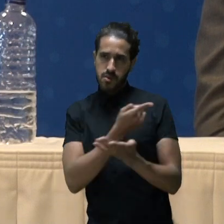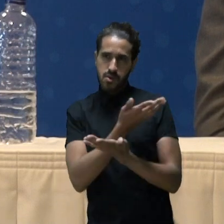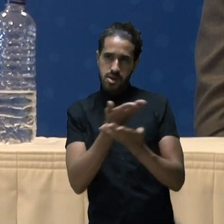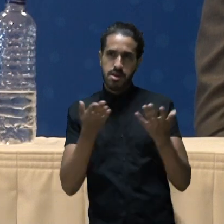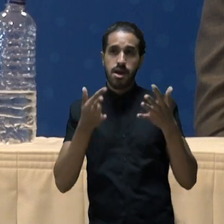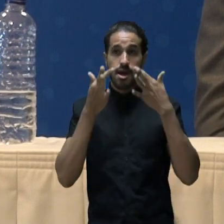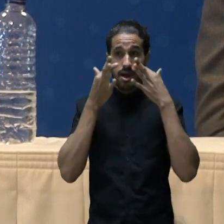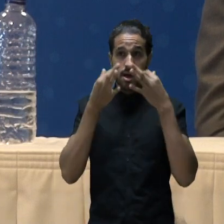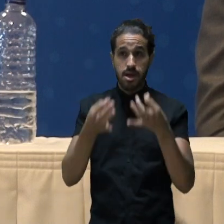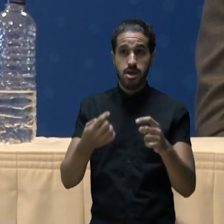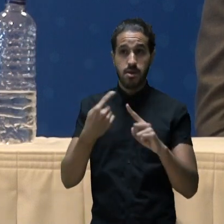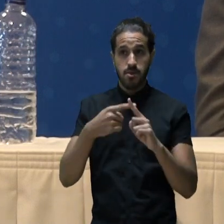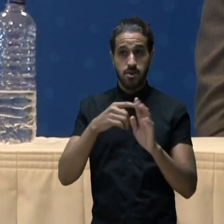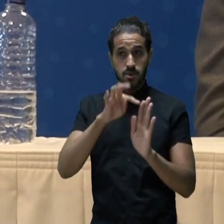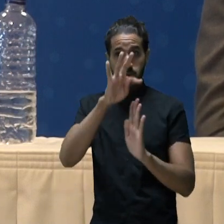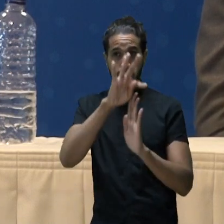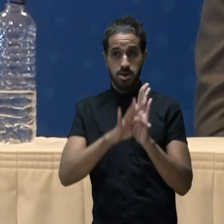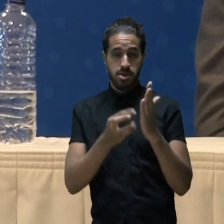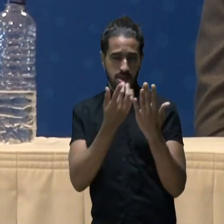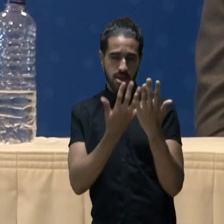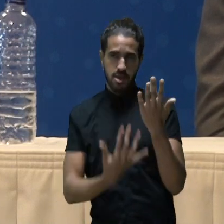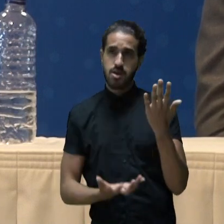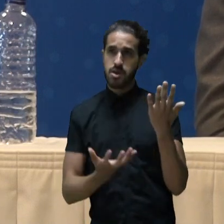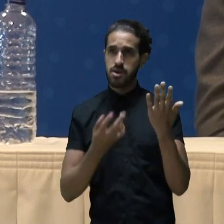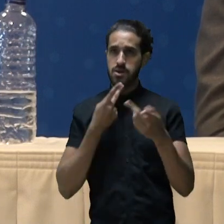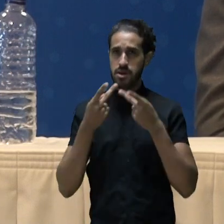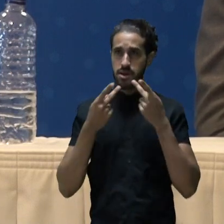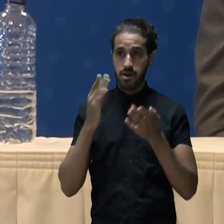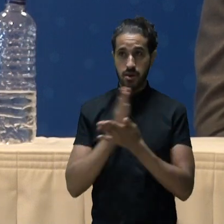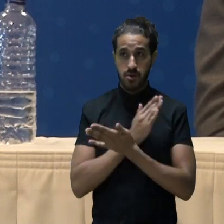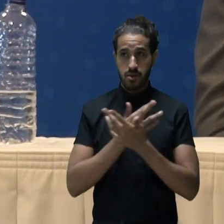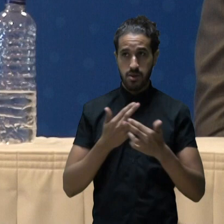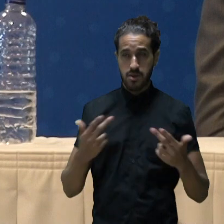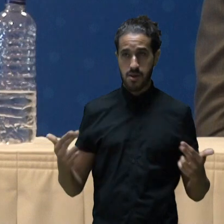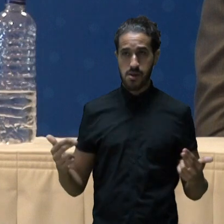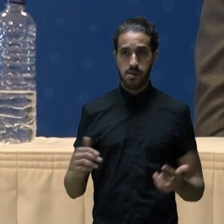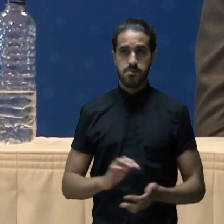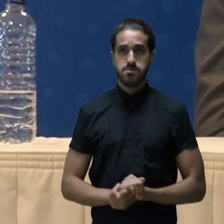atenção, porque no texto eu gostaria de destacar algumas coisas.